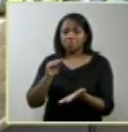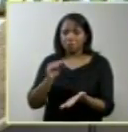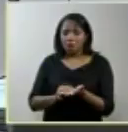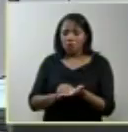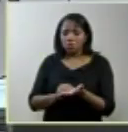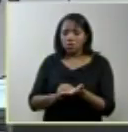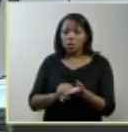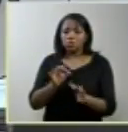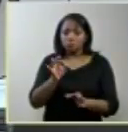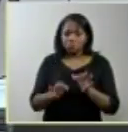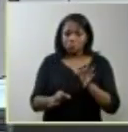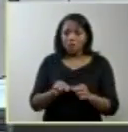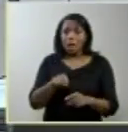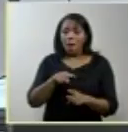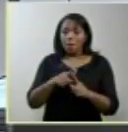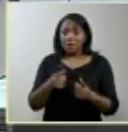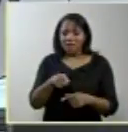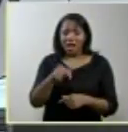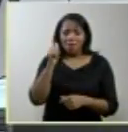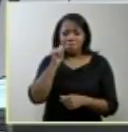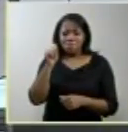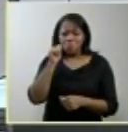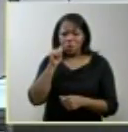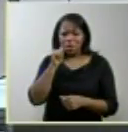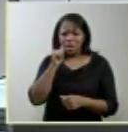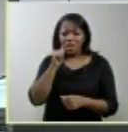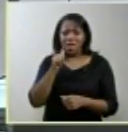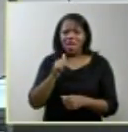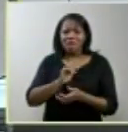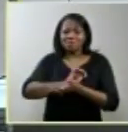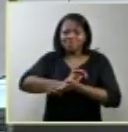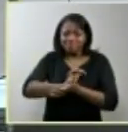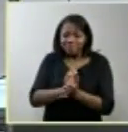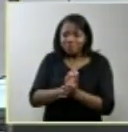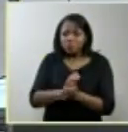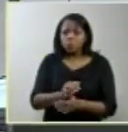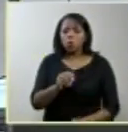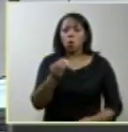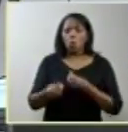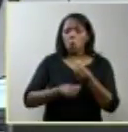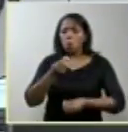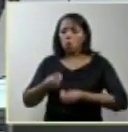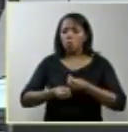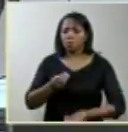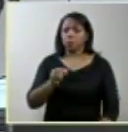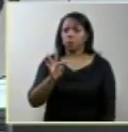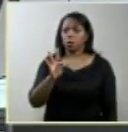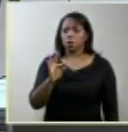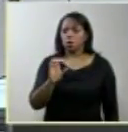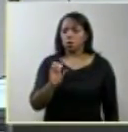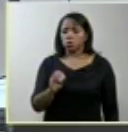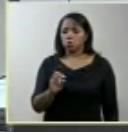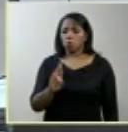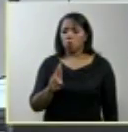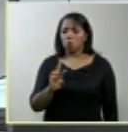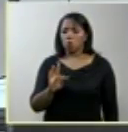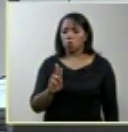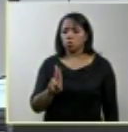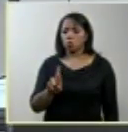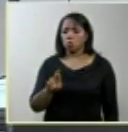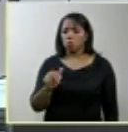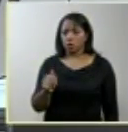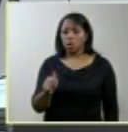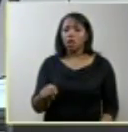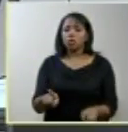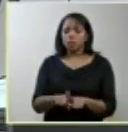as mulheres são alvo de tortura das instituições Severina recebeu o diagnóstico de anencefalia aos três meses de essa ação